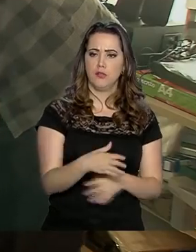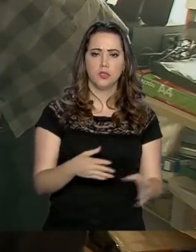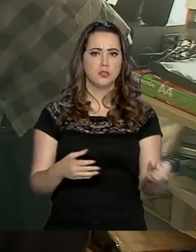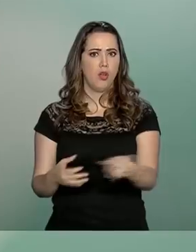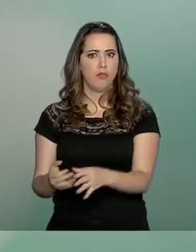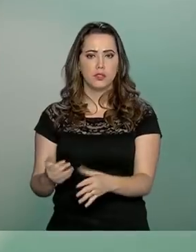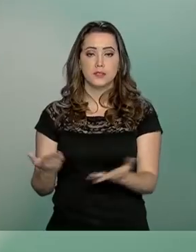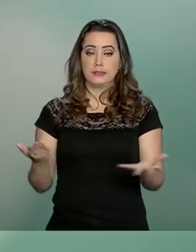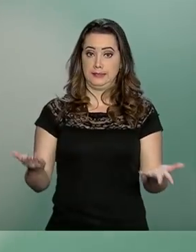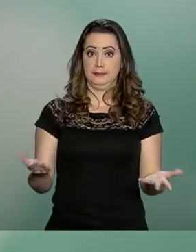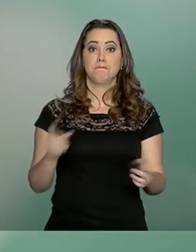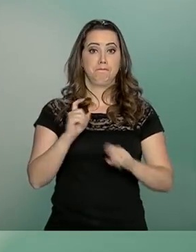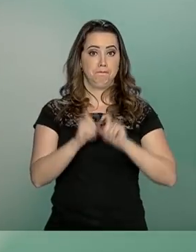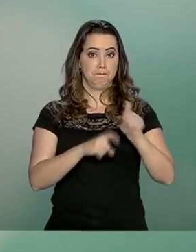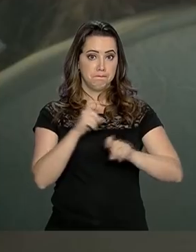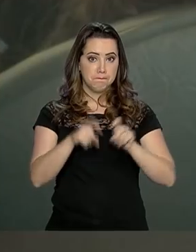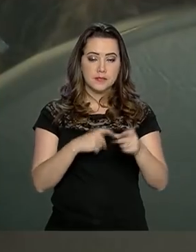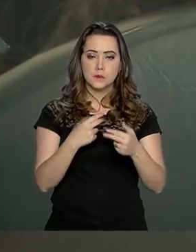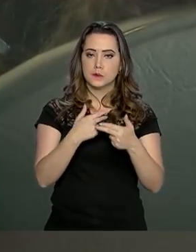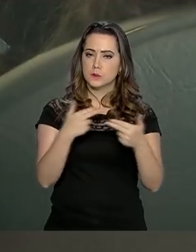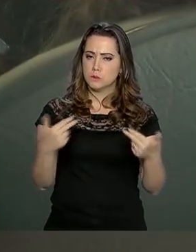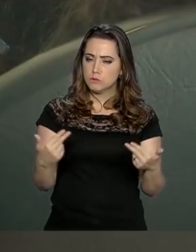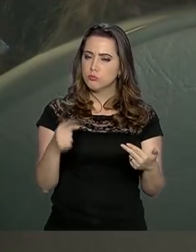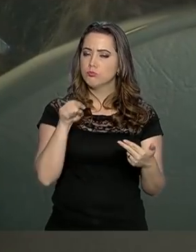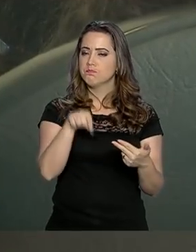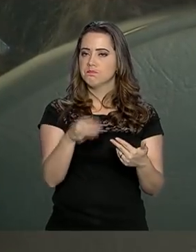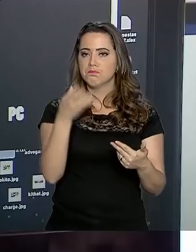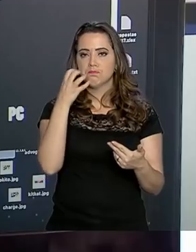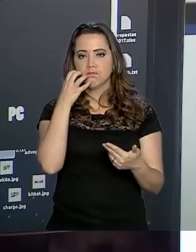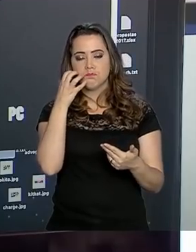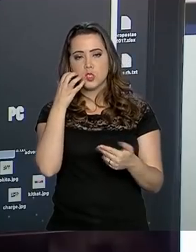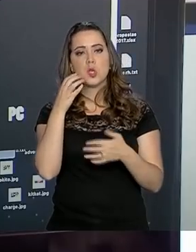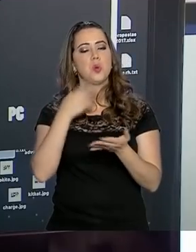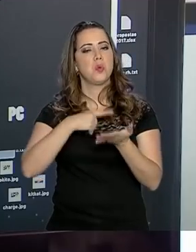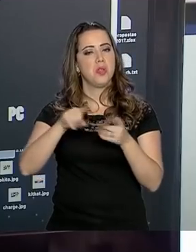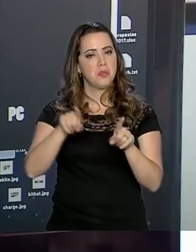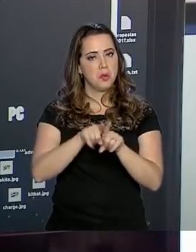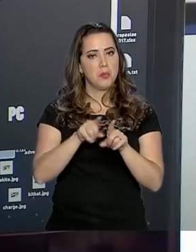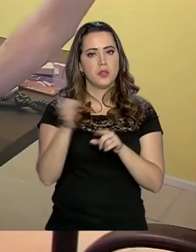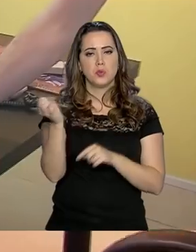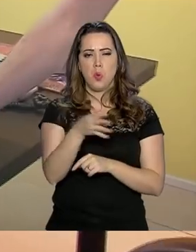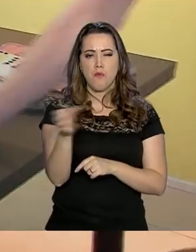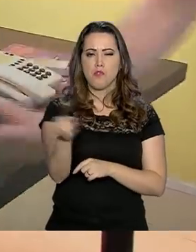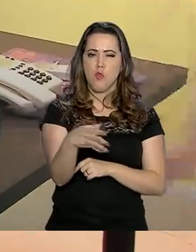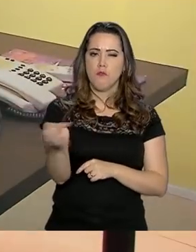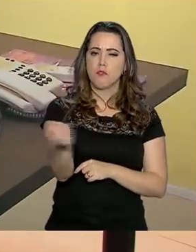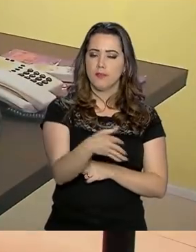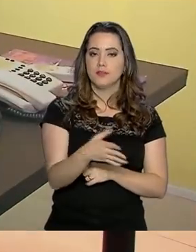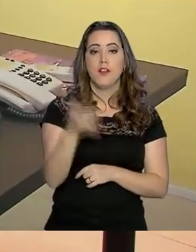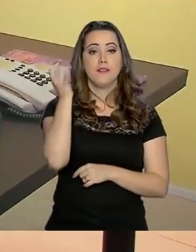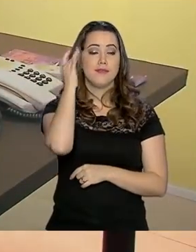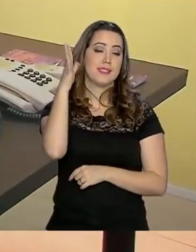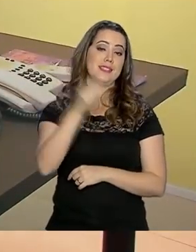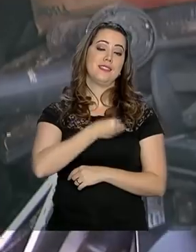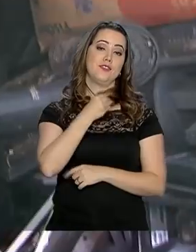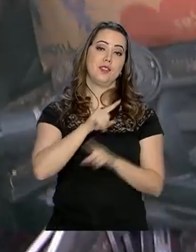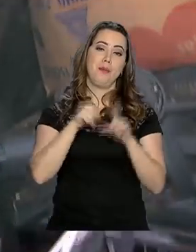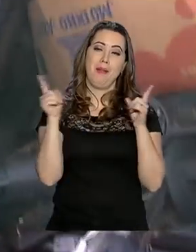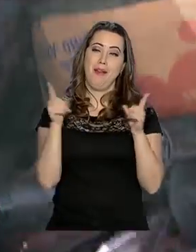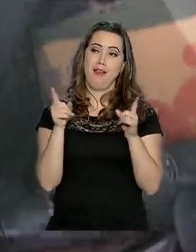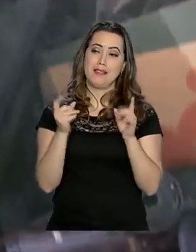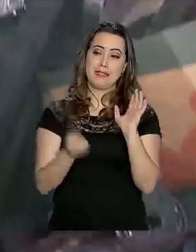computadores e celulares. Por um lado, esse avanço tecnológico nos facilita a vida, mas por outro,